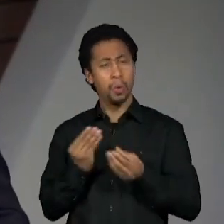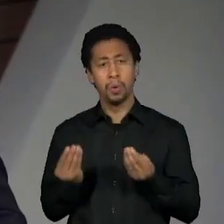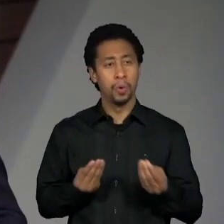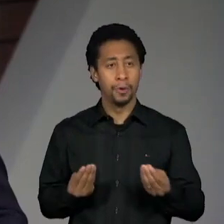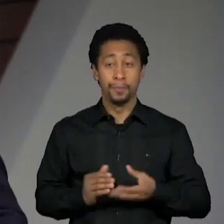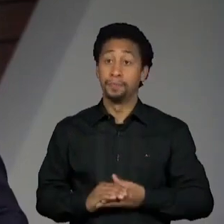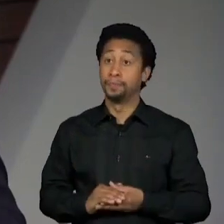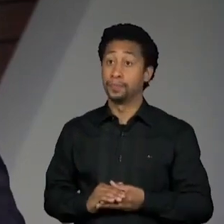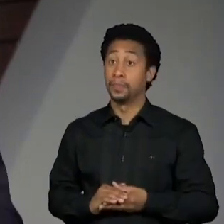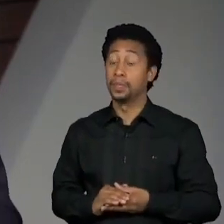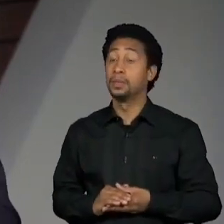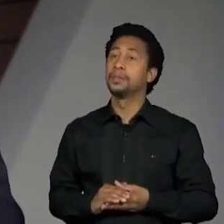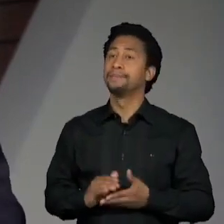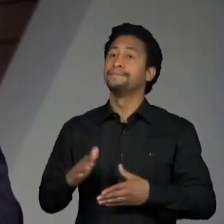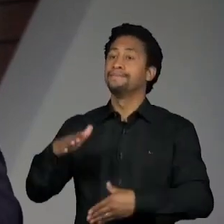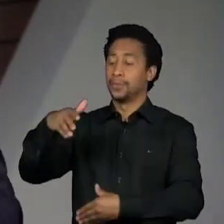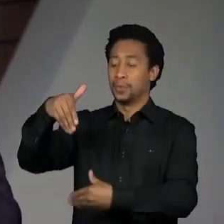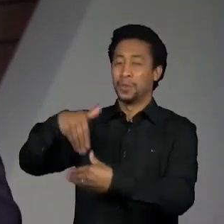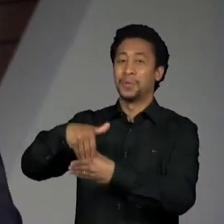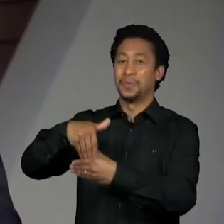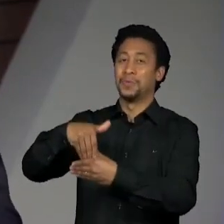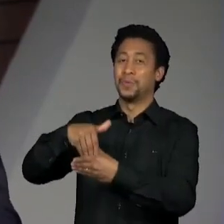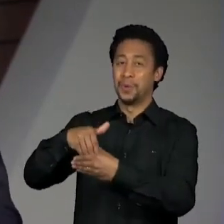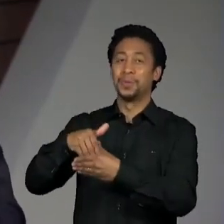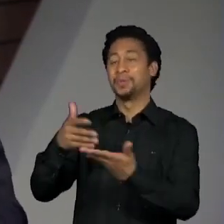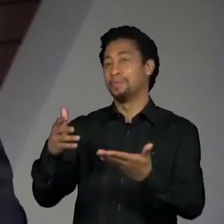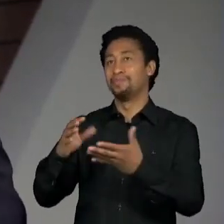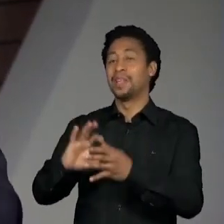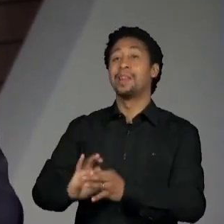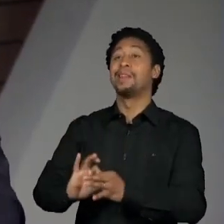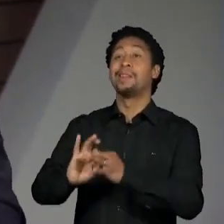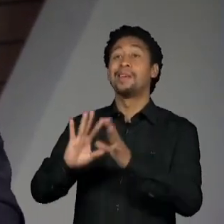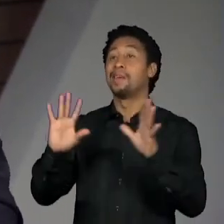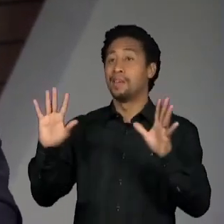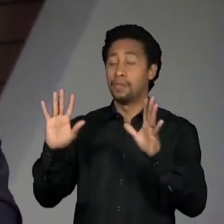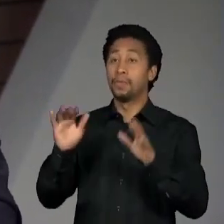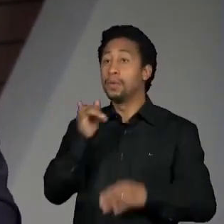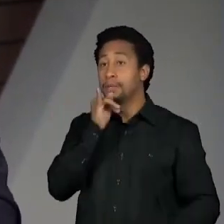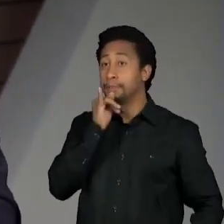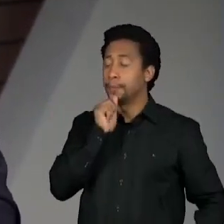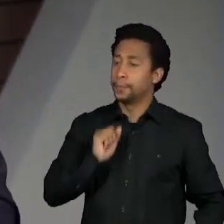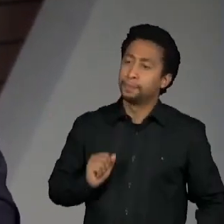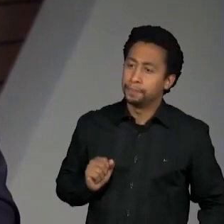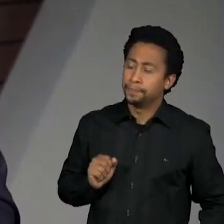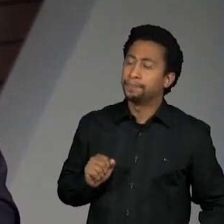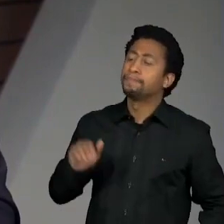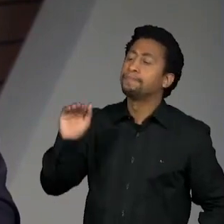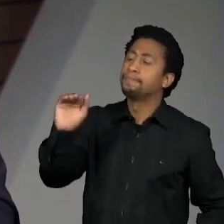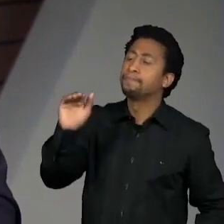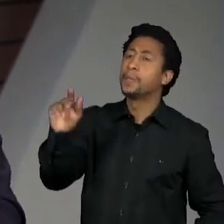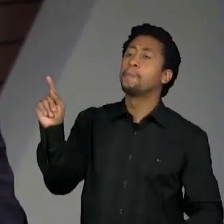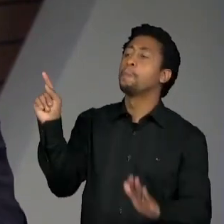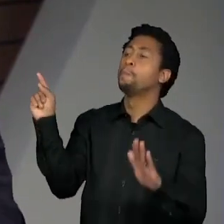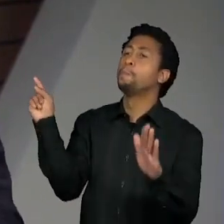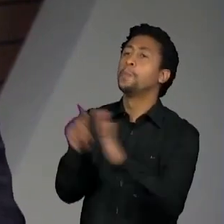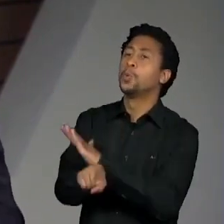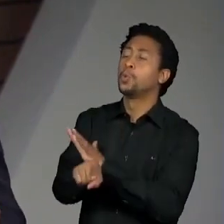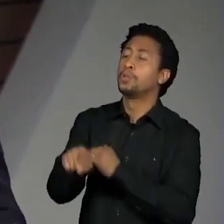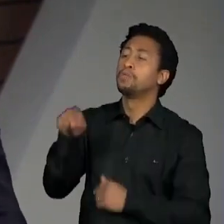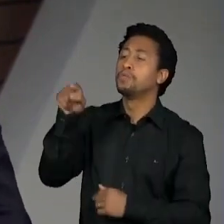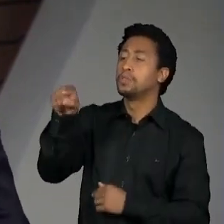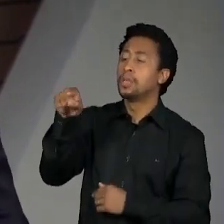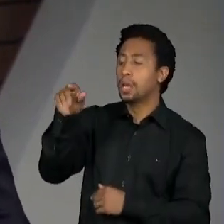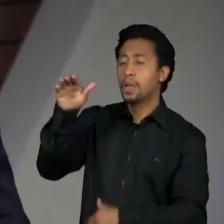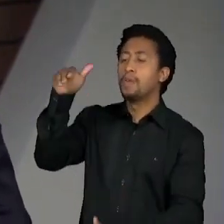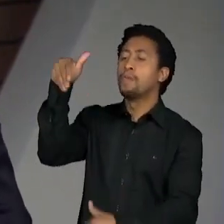espontâneo é aquela pergunta que se faz diretamente pro eleitor, em que a gente quer saber do topo da